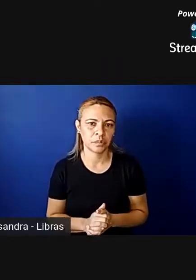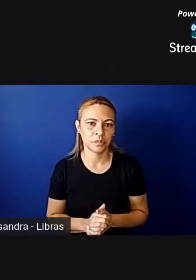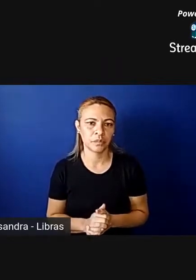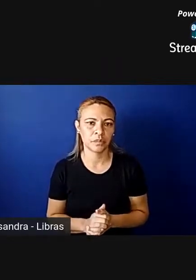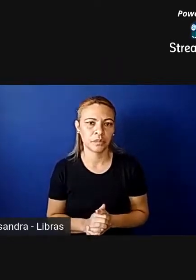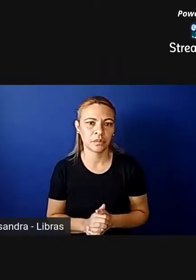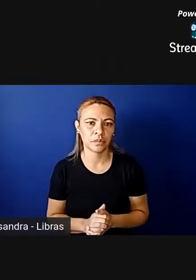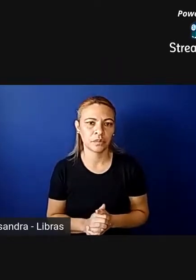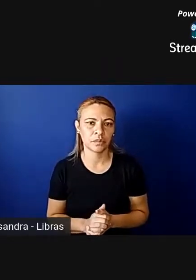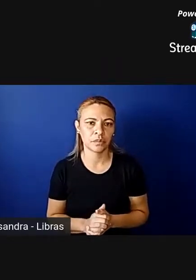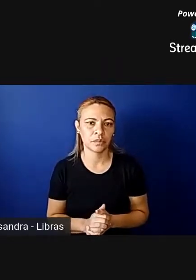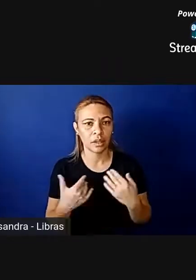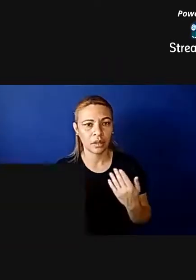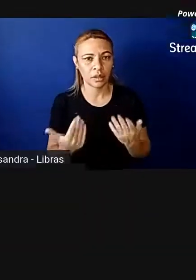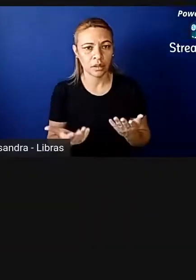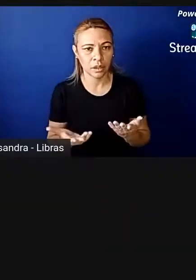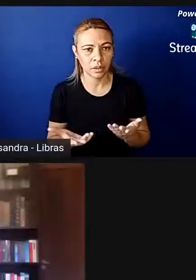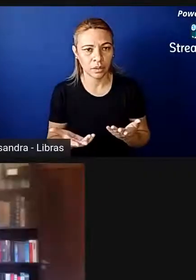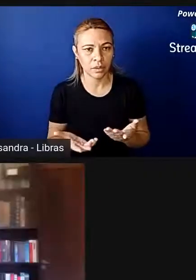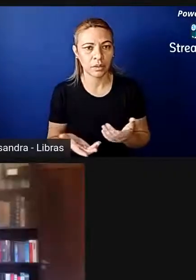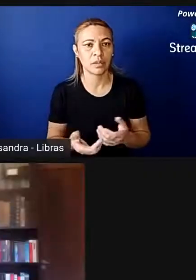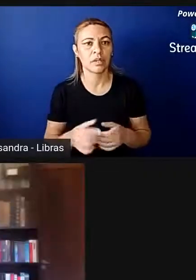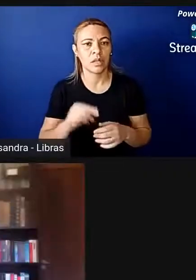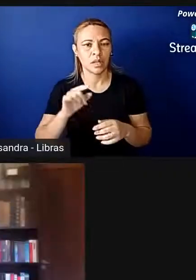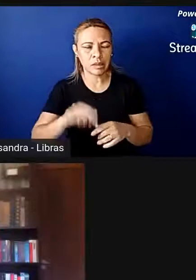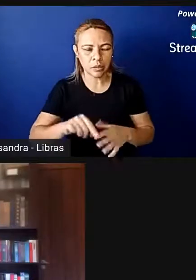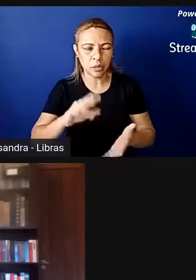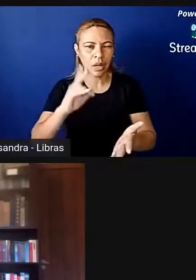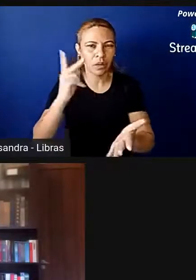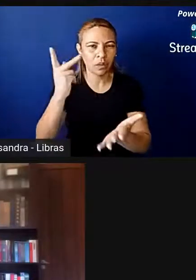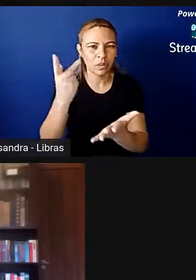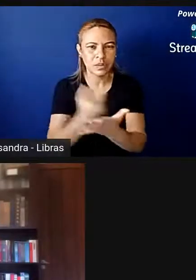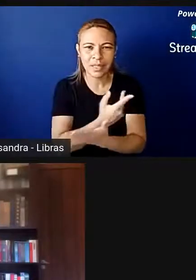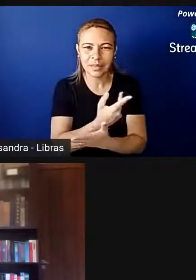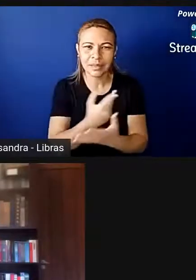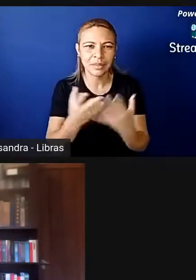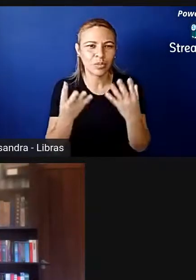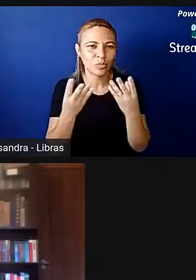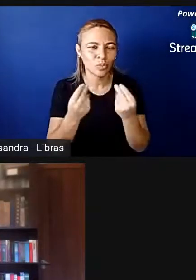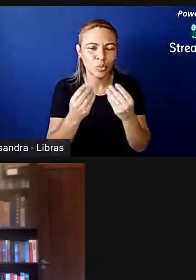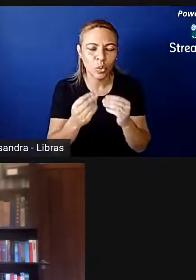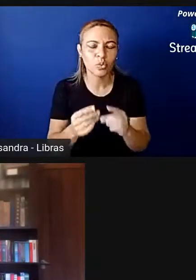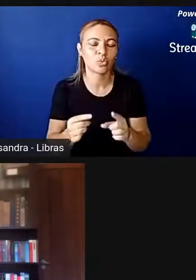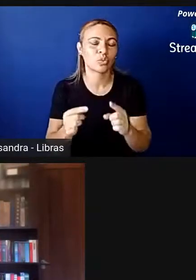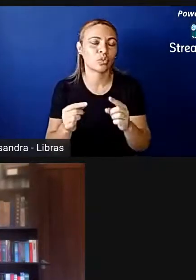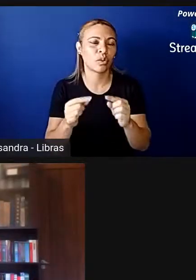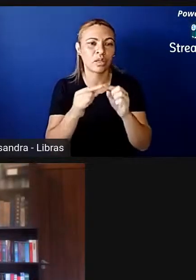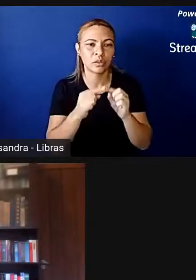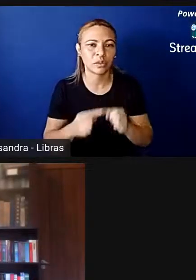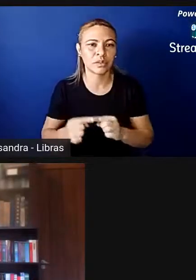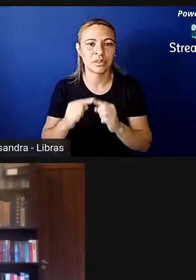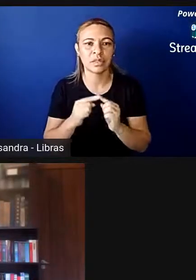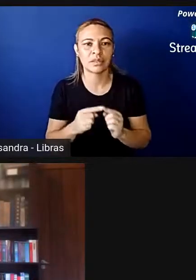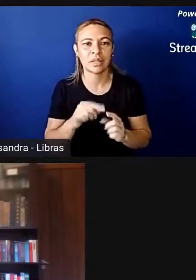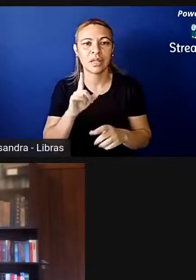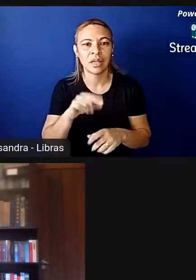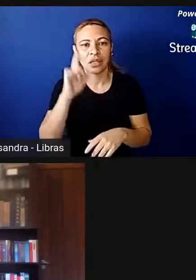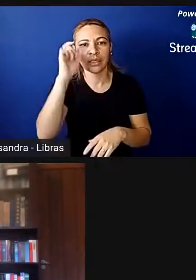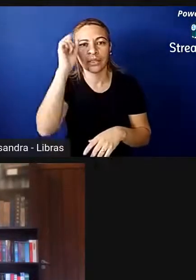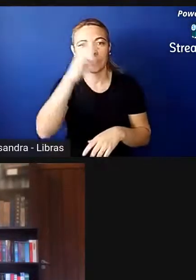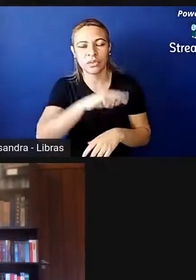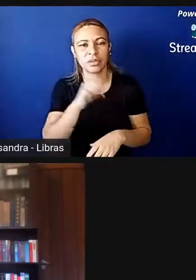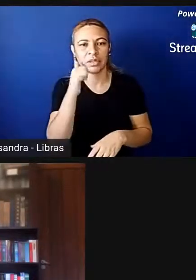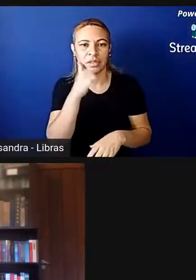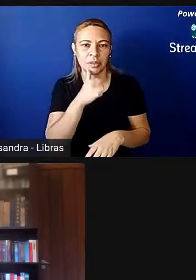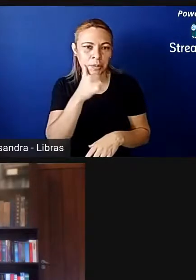bom, então, esse é um fenômeno muito associado à dificuldade das mulheres,